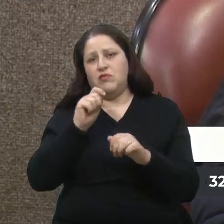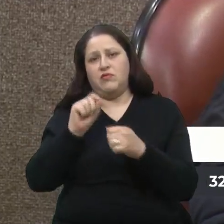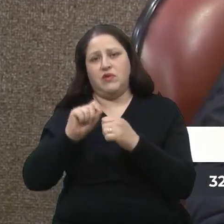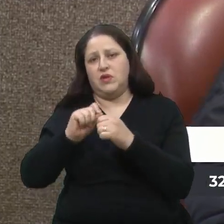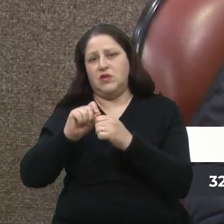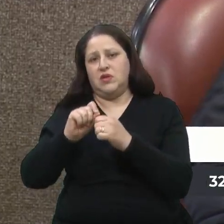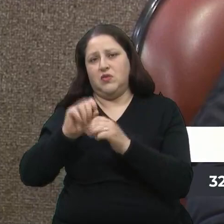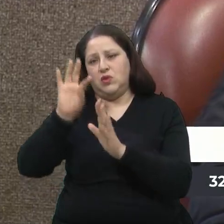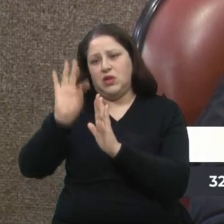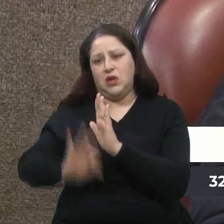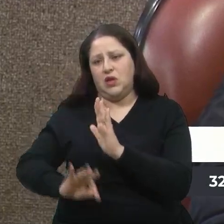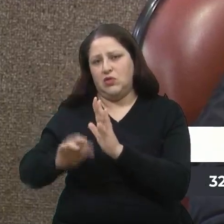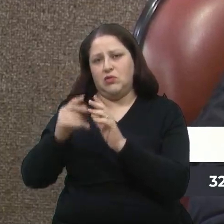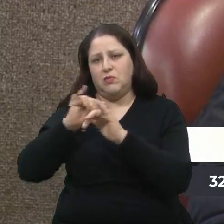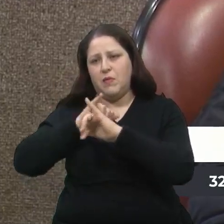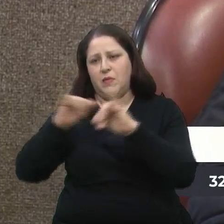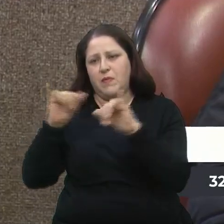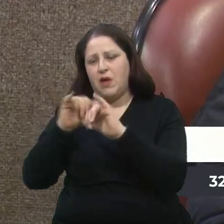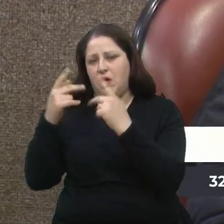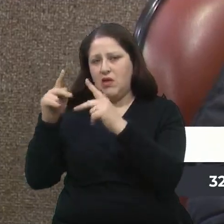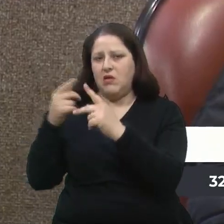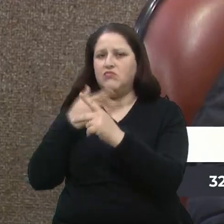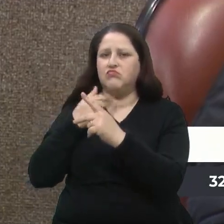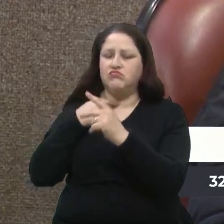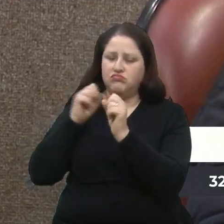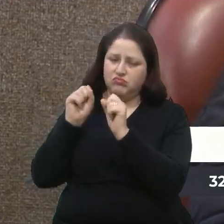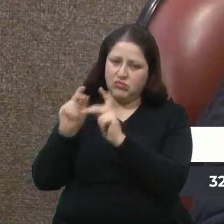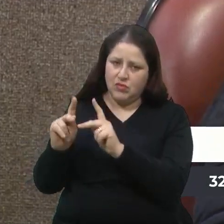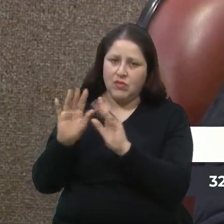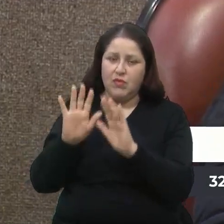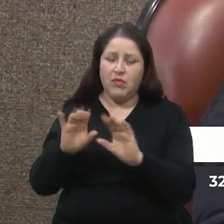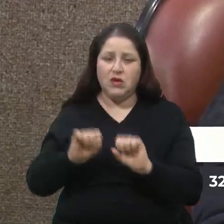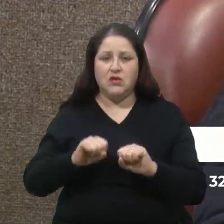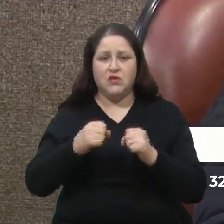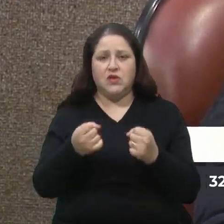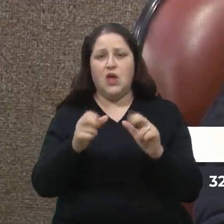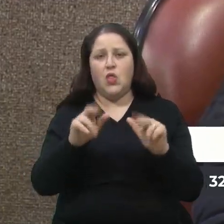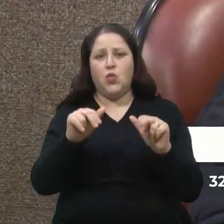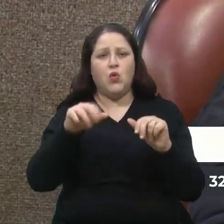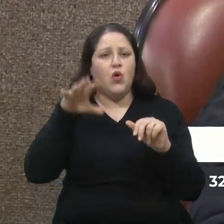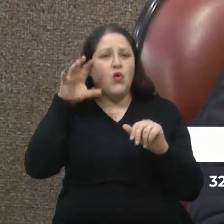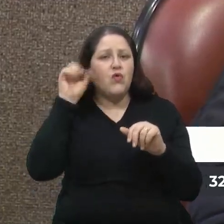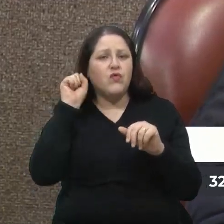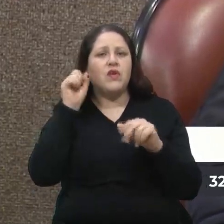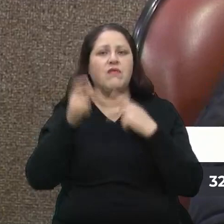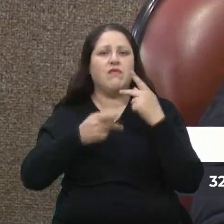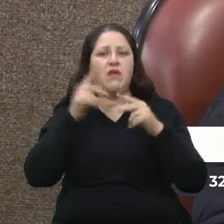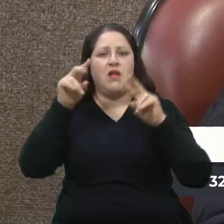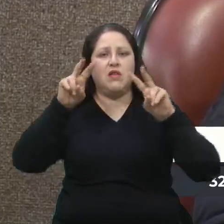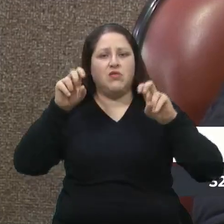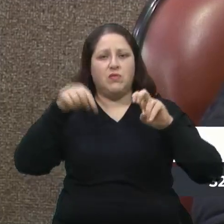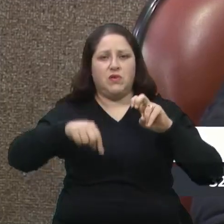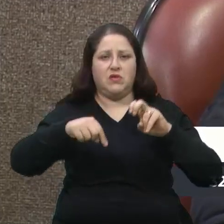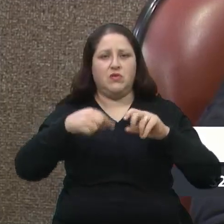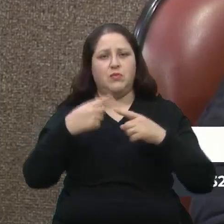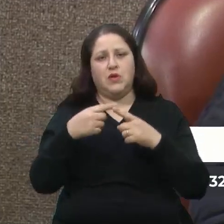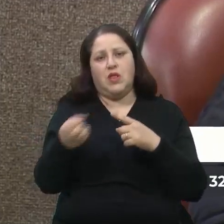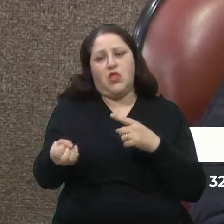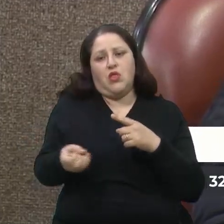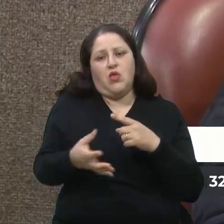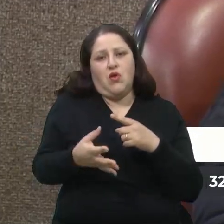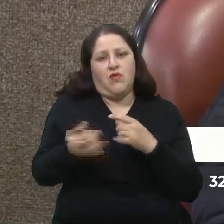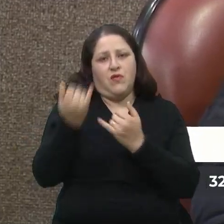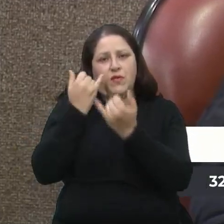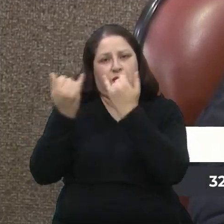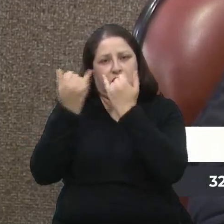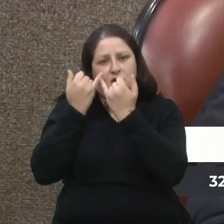Mas só para reforçar isso de que realmente eu não ouvi nunca, a gente falar sobre isso, até porque é recente. Mas toda a